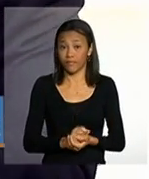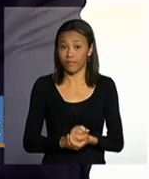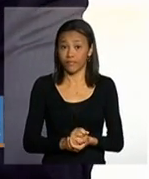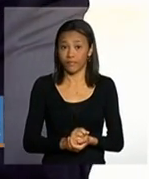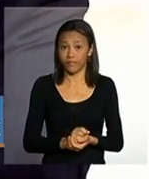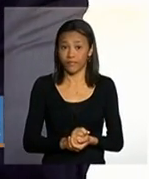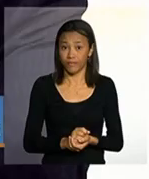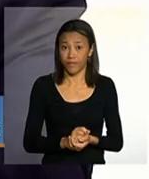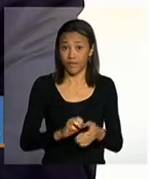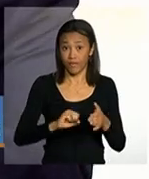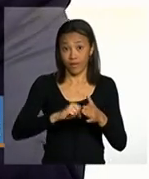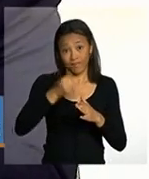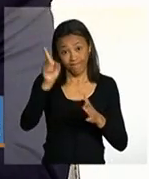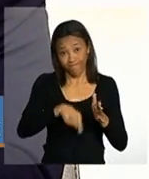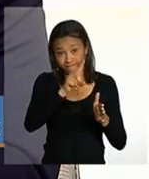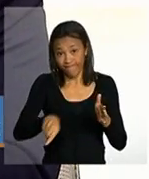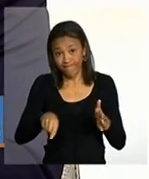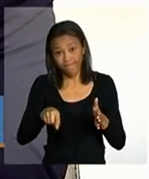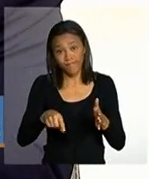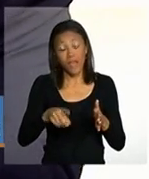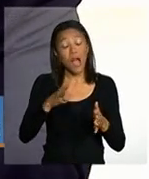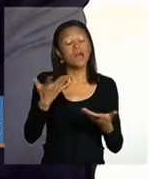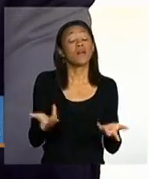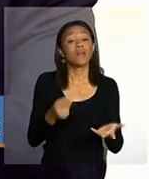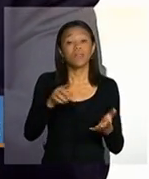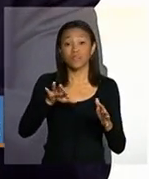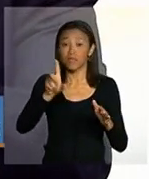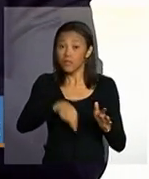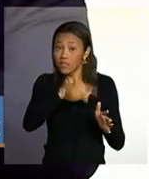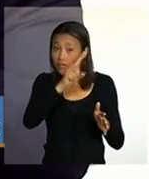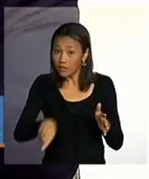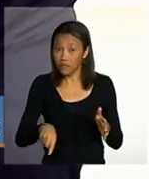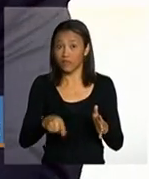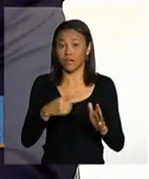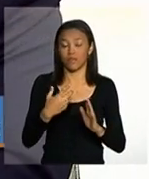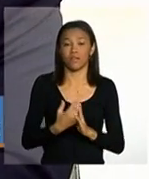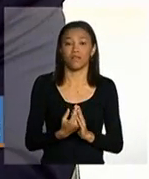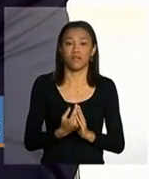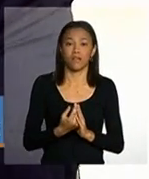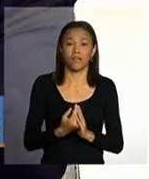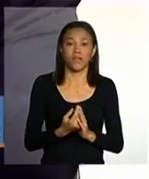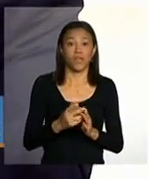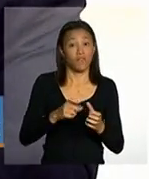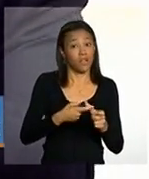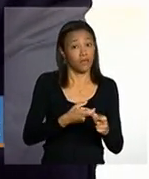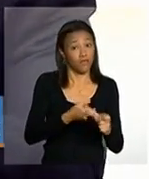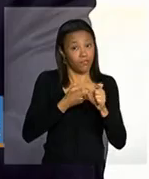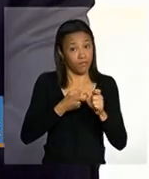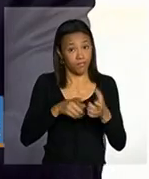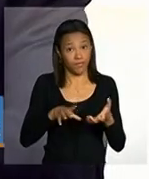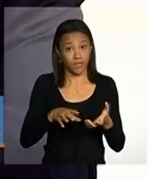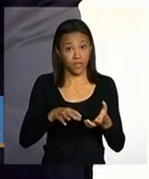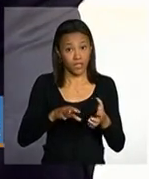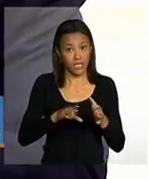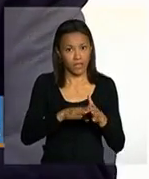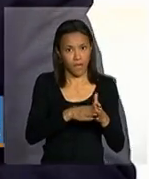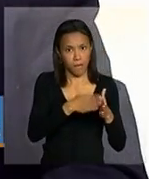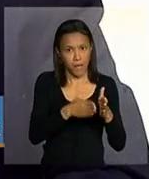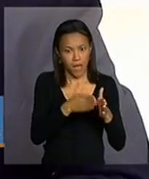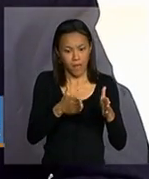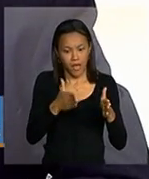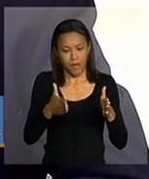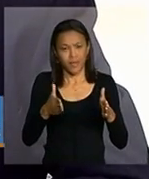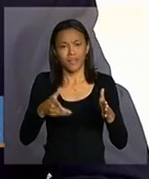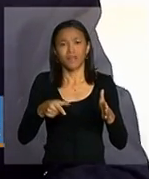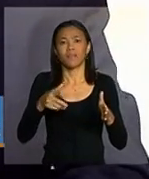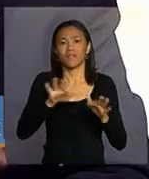que vão a cancelamento mas as que vão a cancelamento as que vão a suspensão as que evoluem são as mais